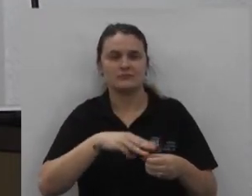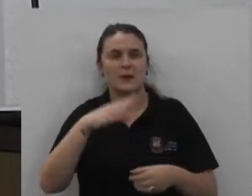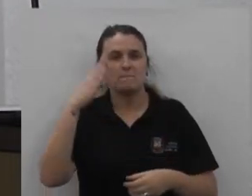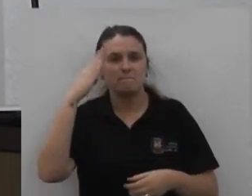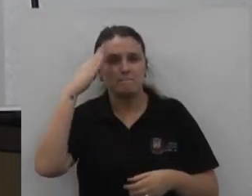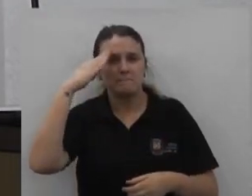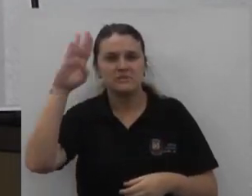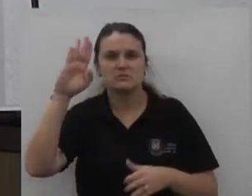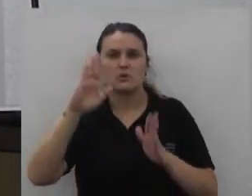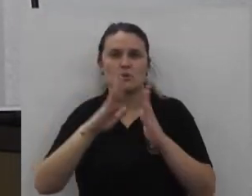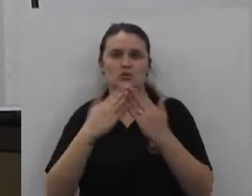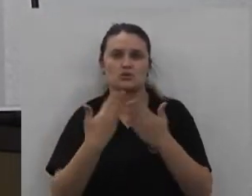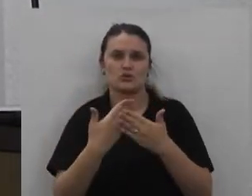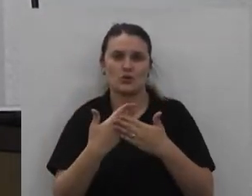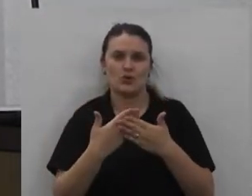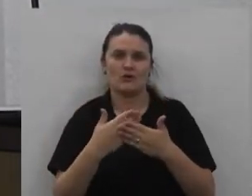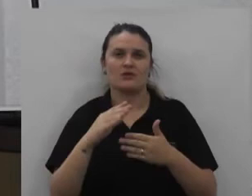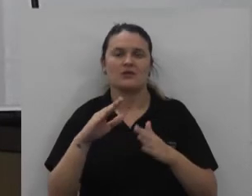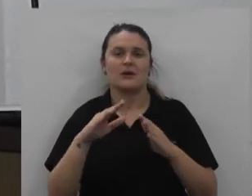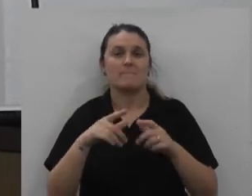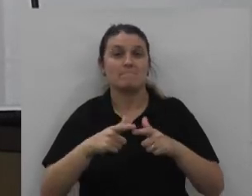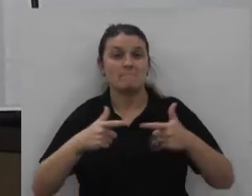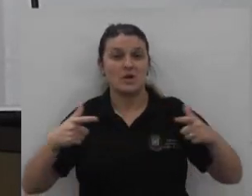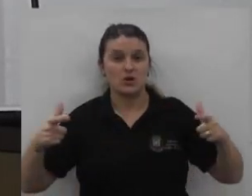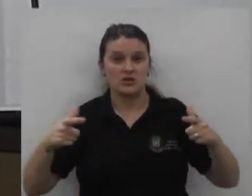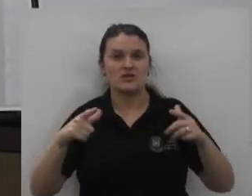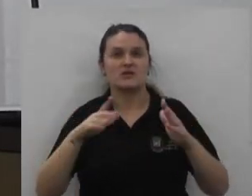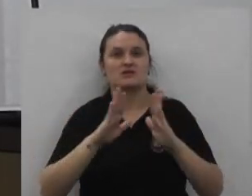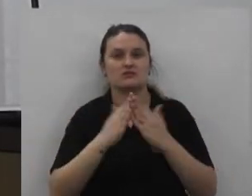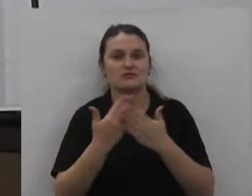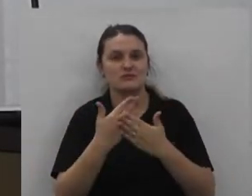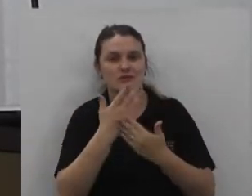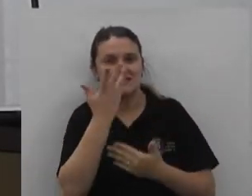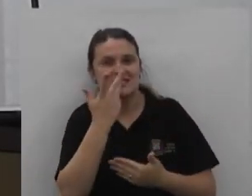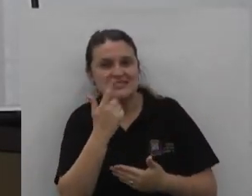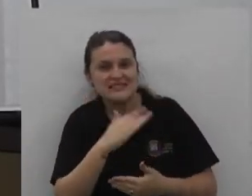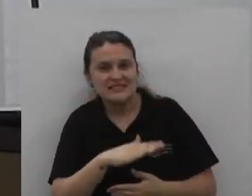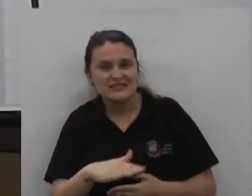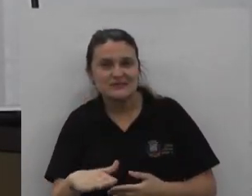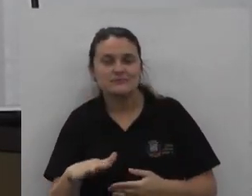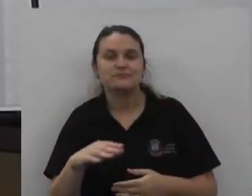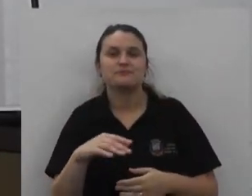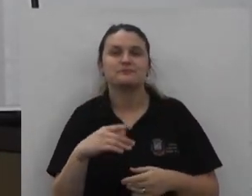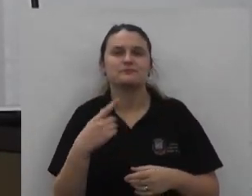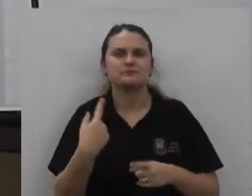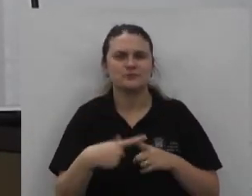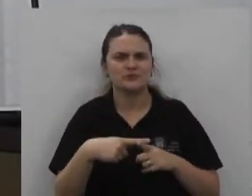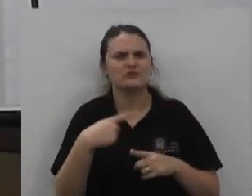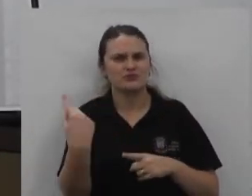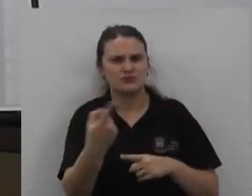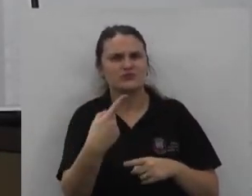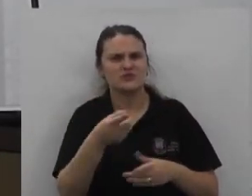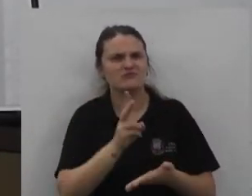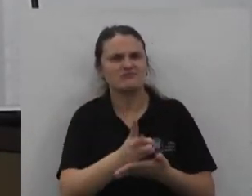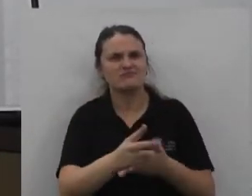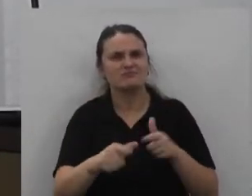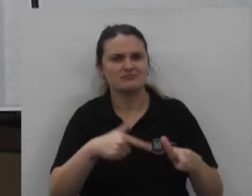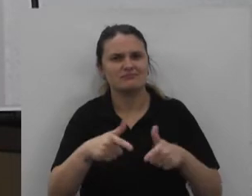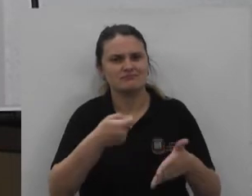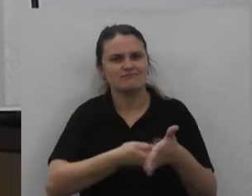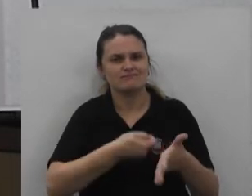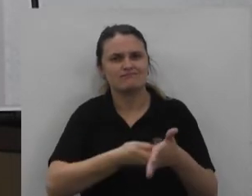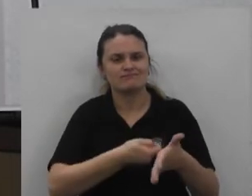das escolas aqui o pessoal é do CEMEIS a maioria mas que é sequência do trabalho de vocês que tem